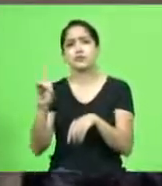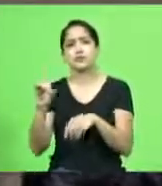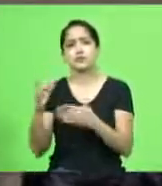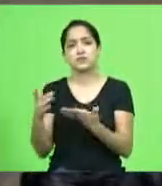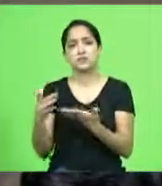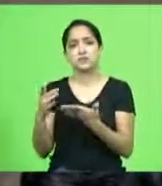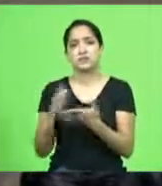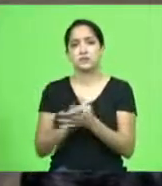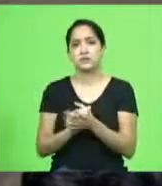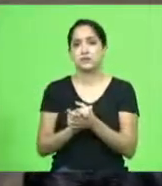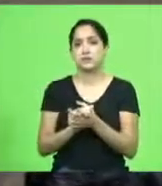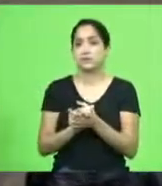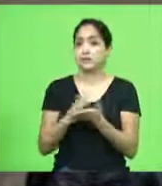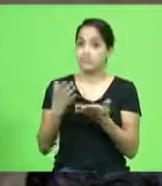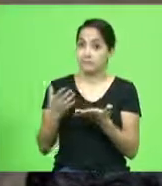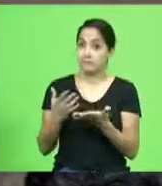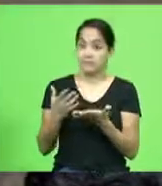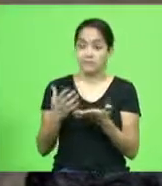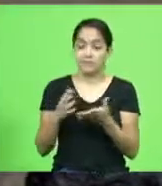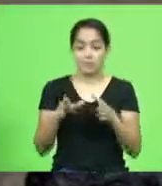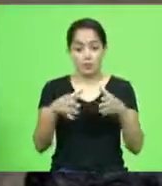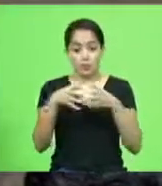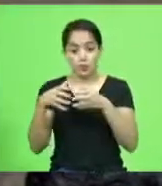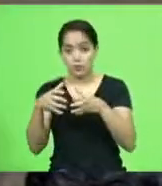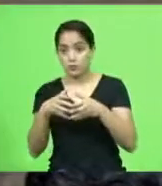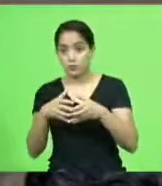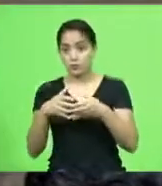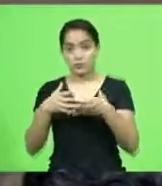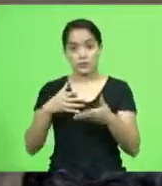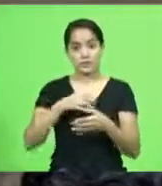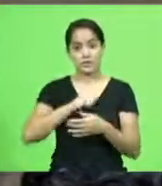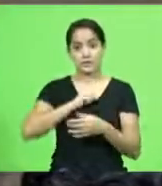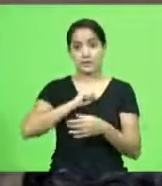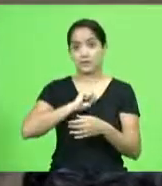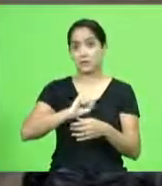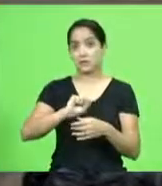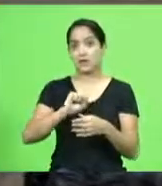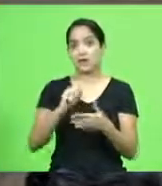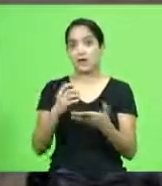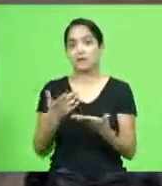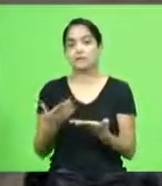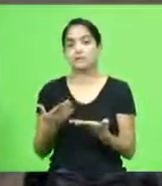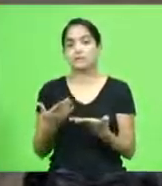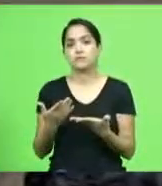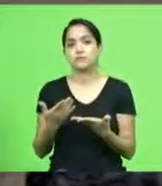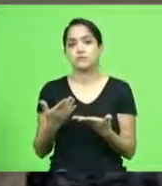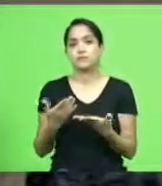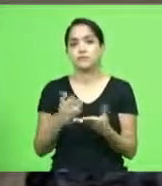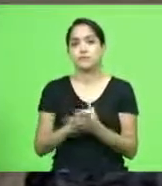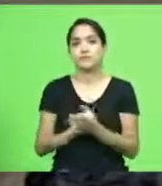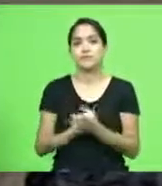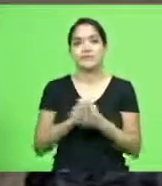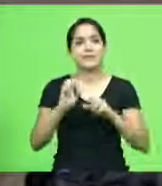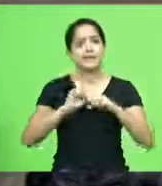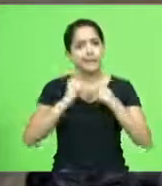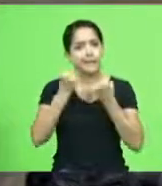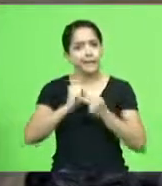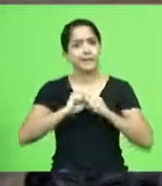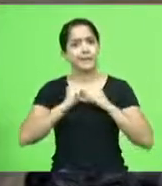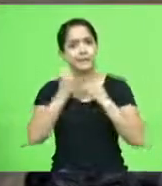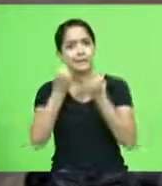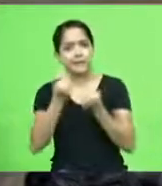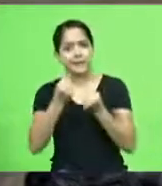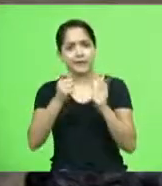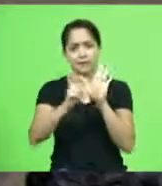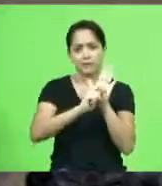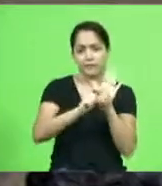devem estar odiando o ministro ou ter que ouvir que o Maduro é de direita tanto defendem maconheirada